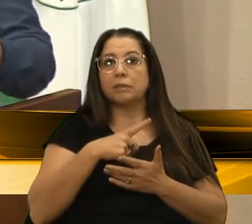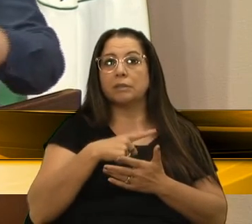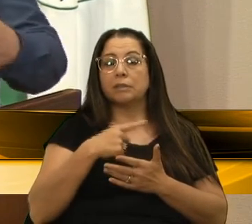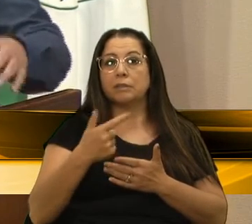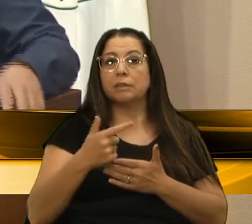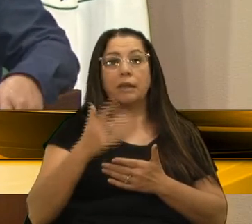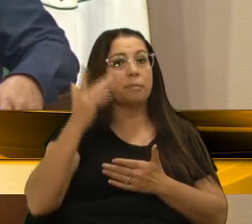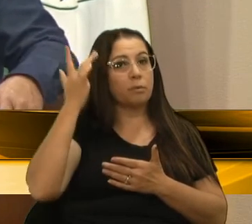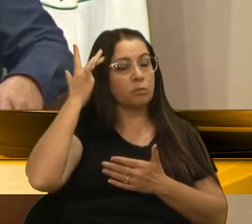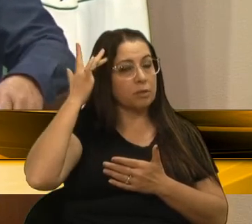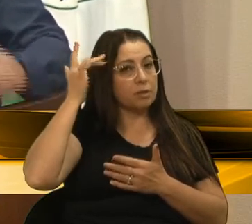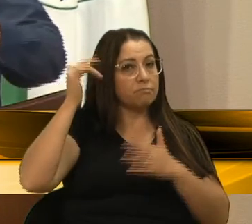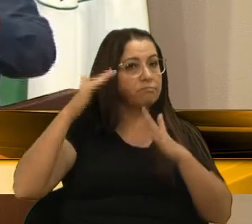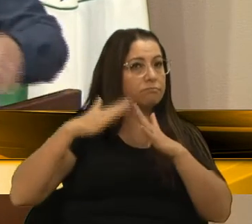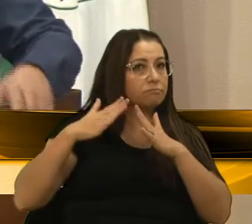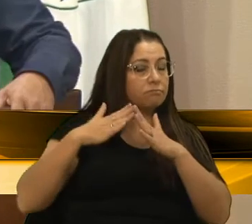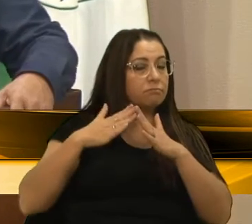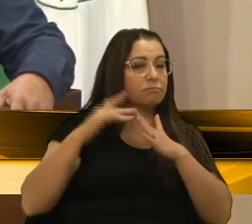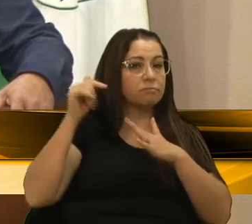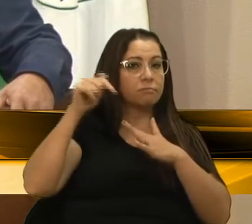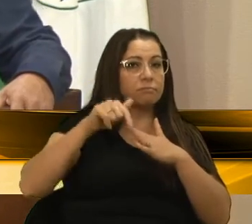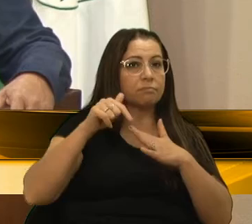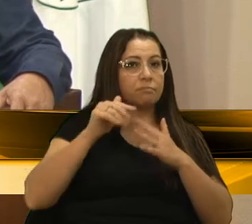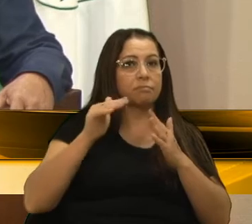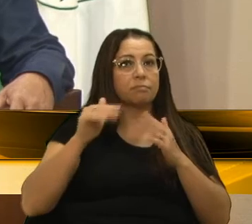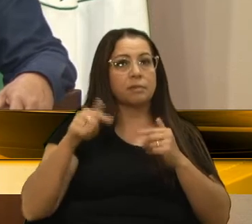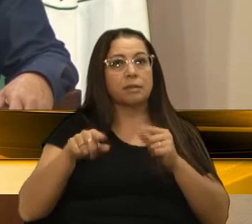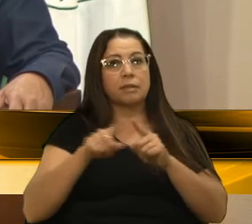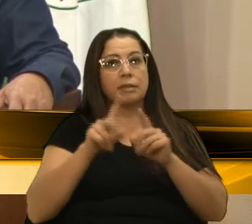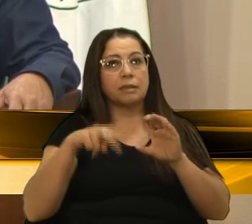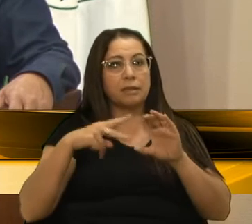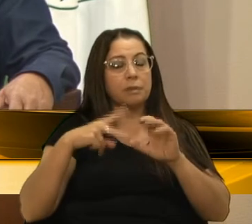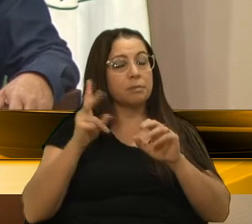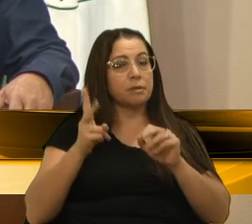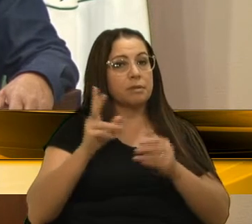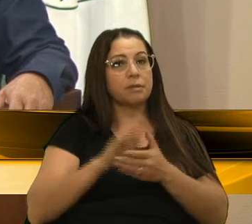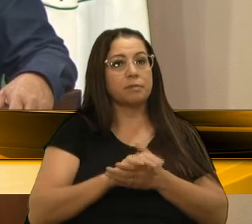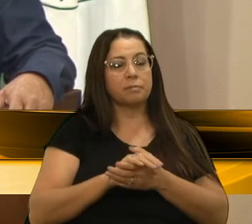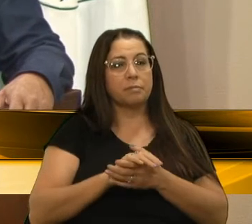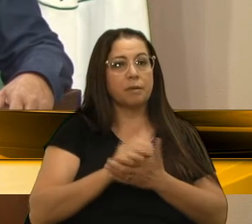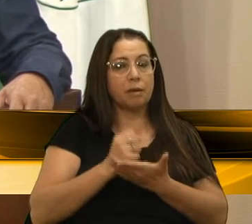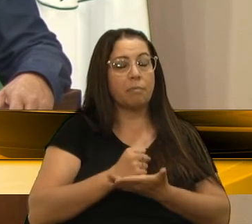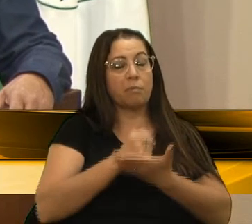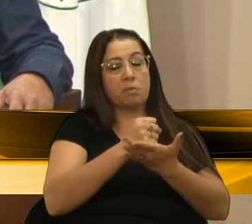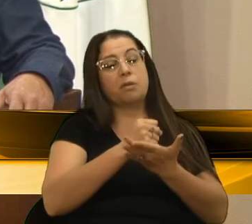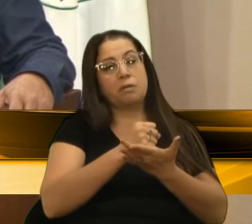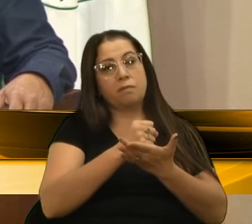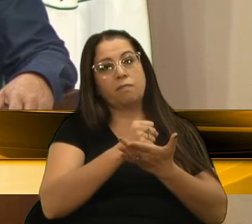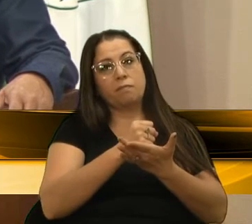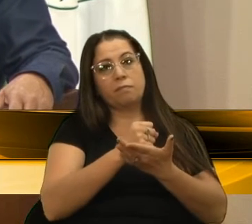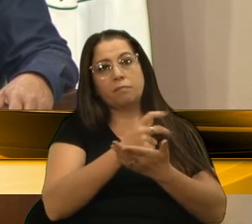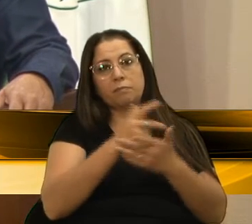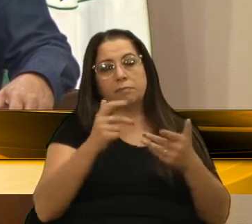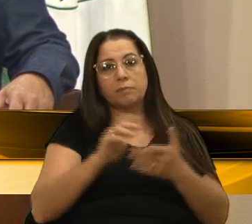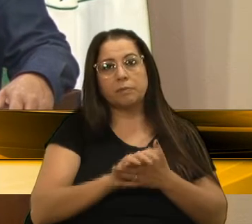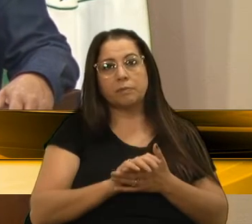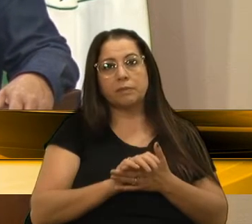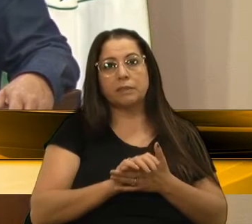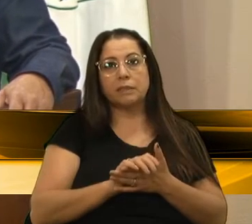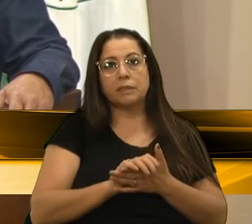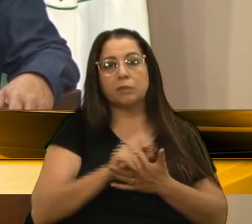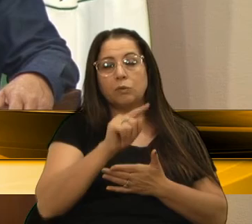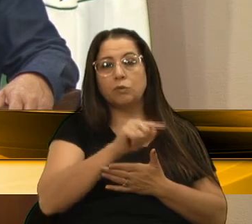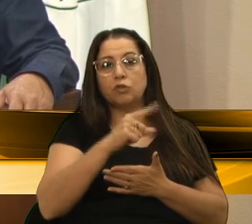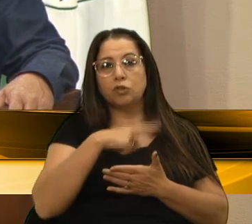amadurecido, na casa, quando vinha para cá, a Câmara sempre nos apoiava, né, então, eu quero dizer que, quando estive lá,